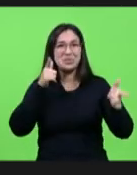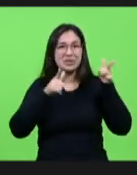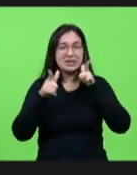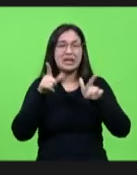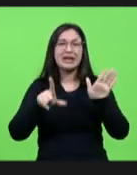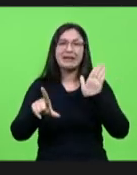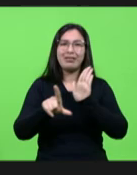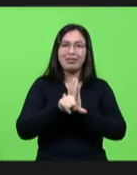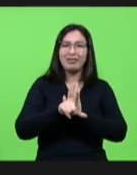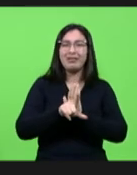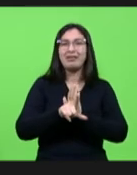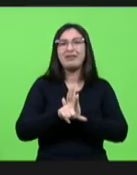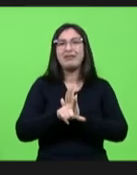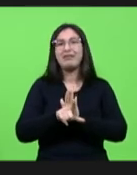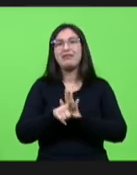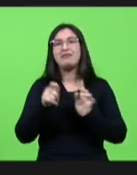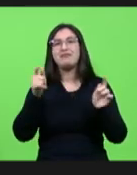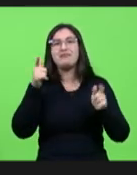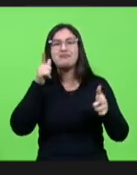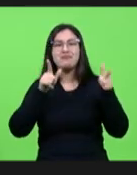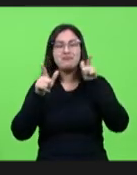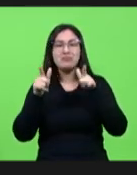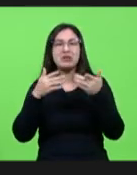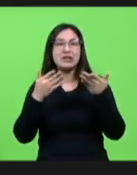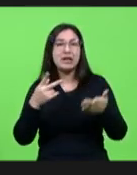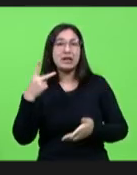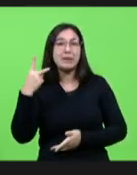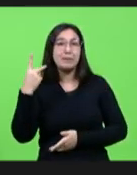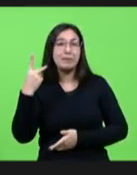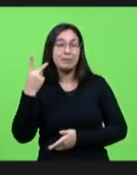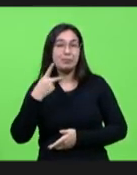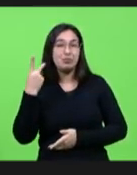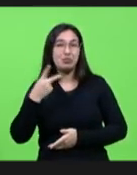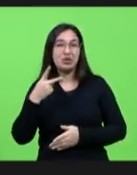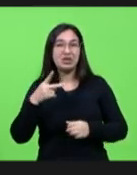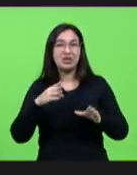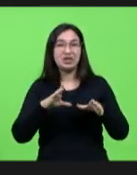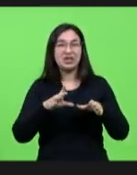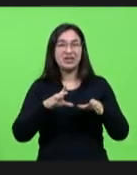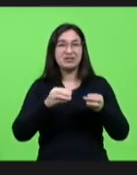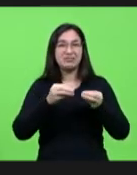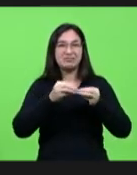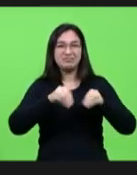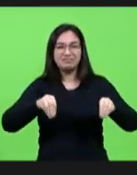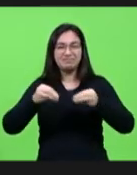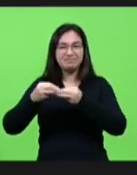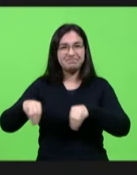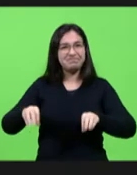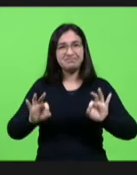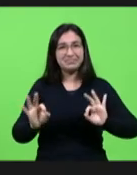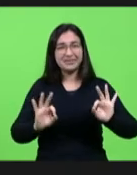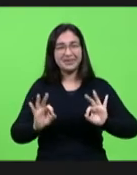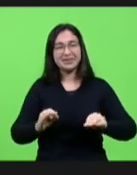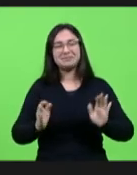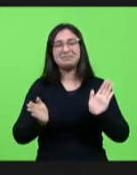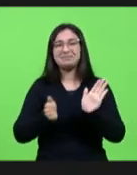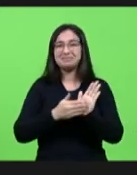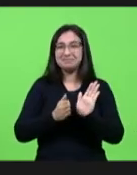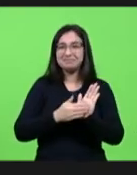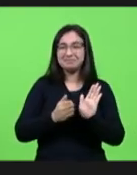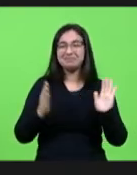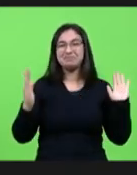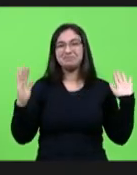garanta que essa política não seja desmontada e parabenizo